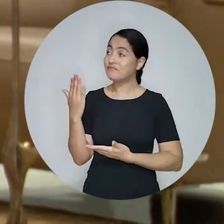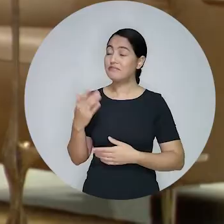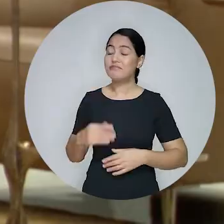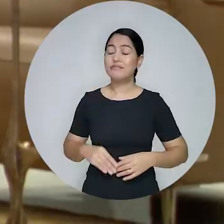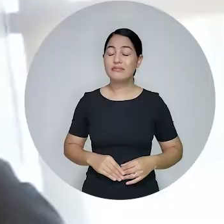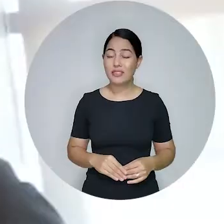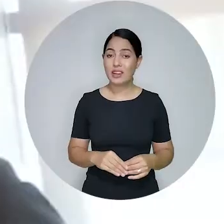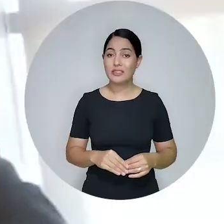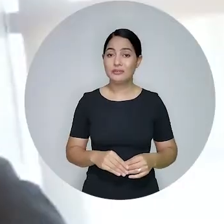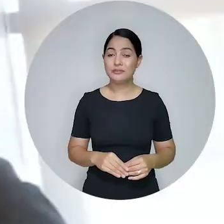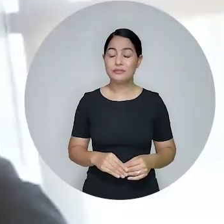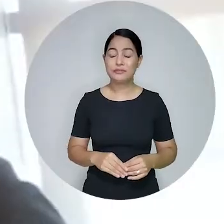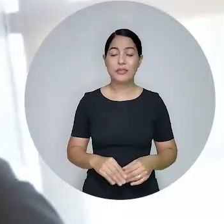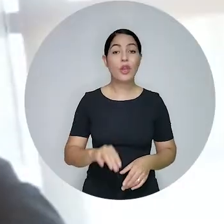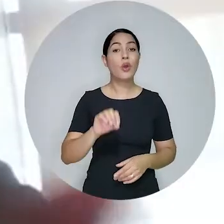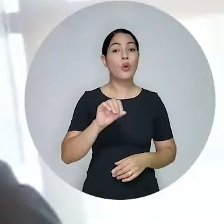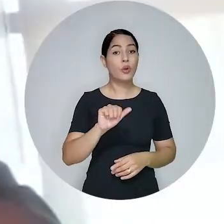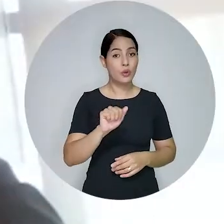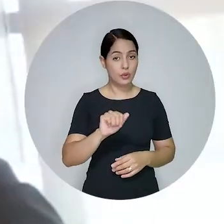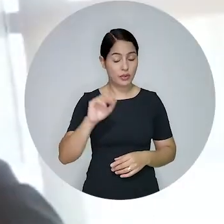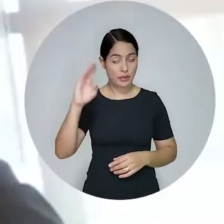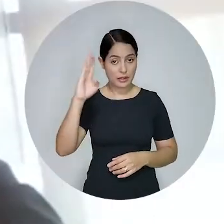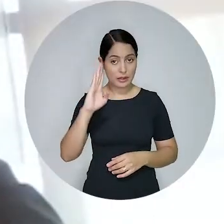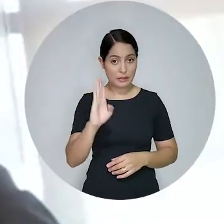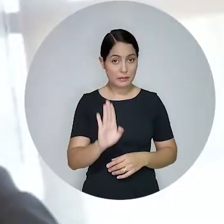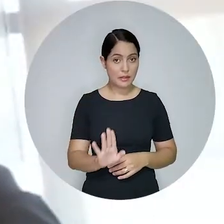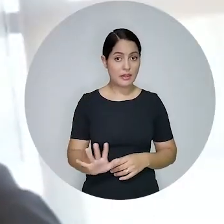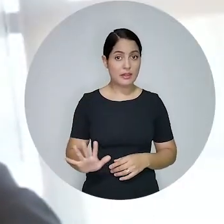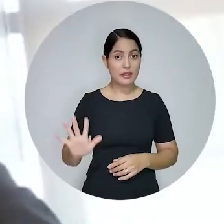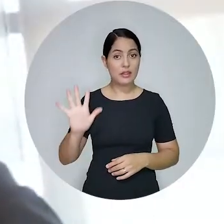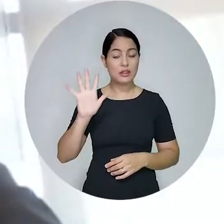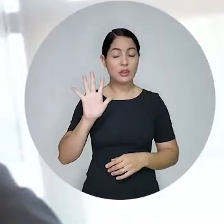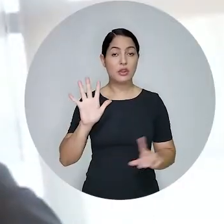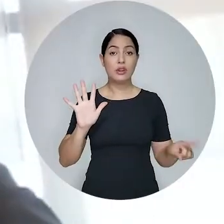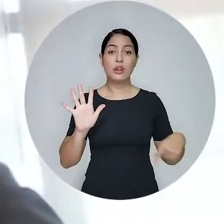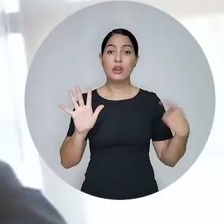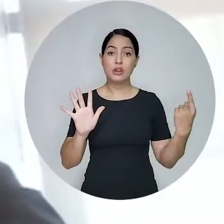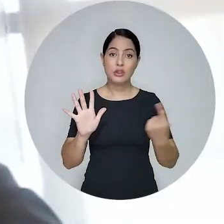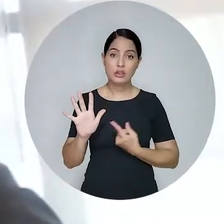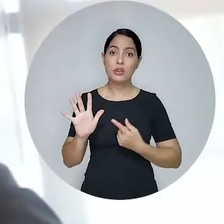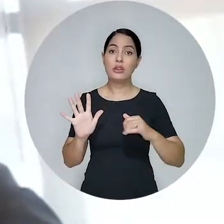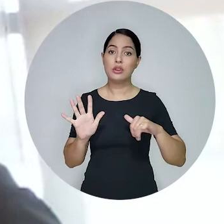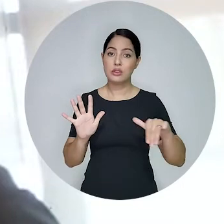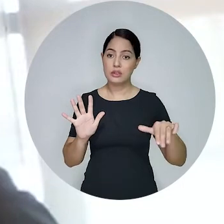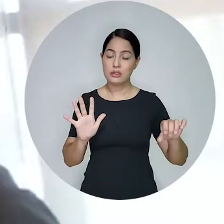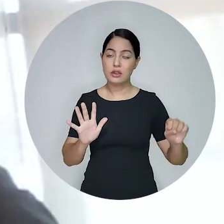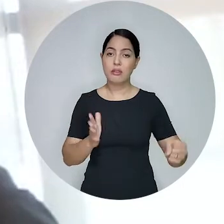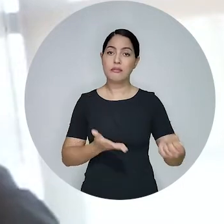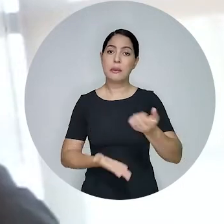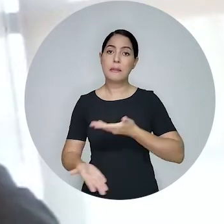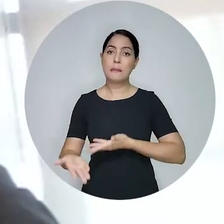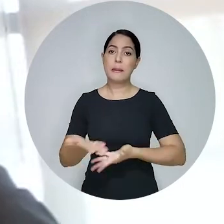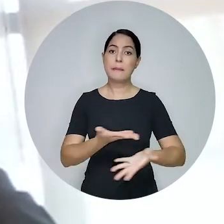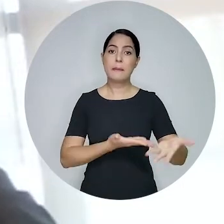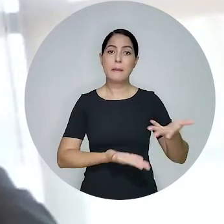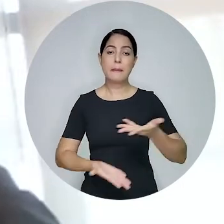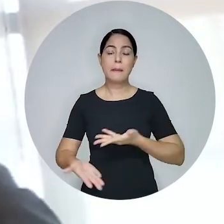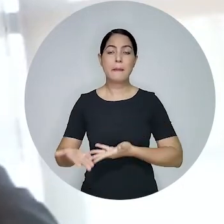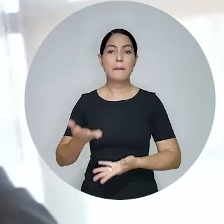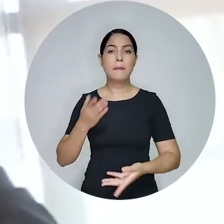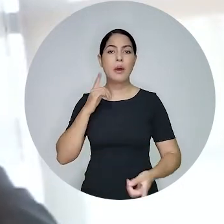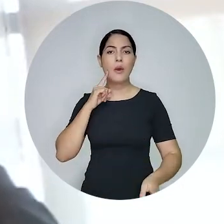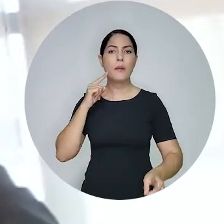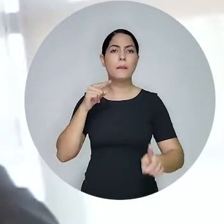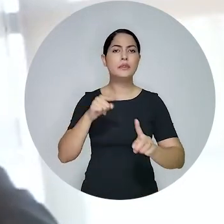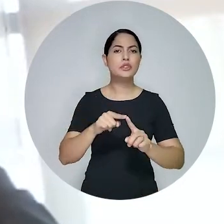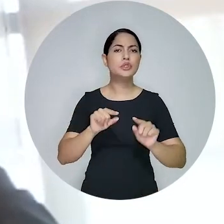entrevista. A UAB Nacional, por meio da sua Comissão Especial de Direito Previdenciário, vem buscando, desde o início da